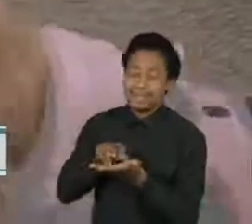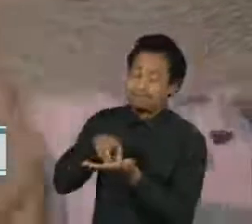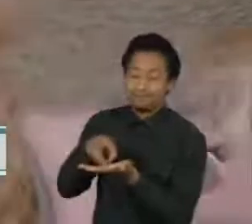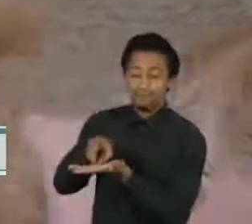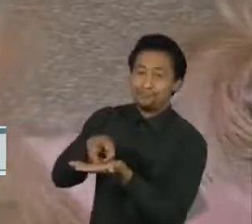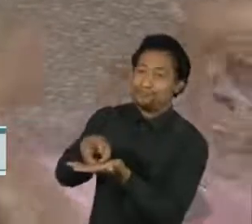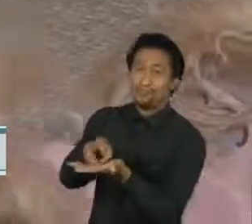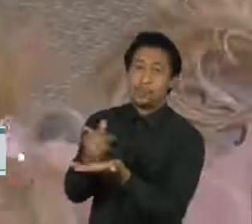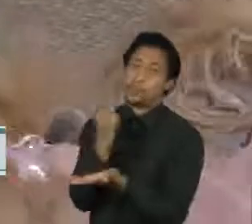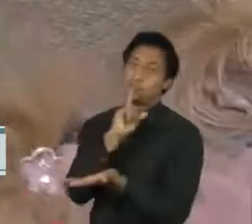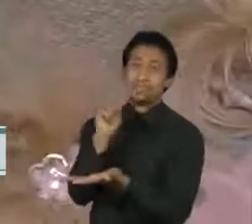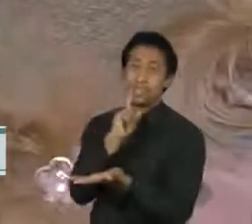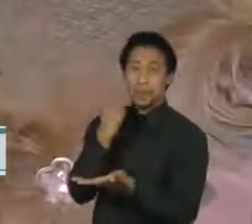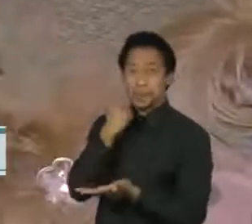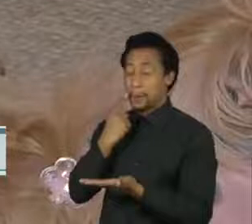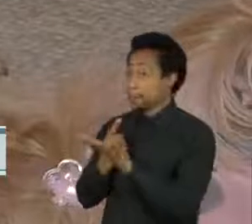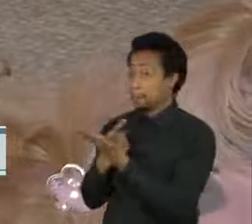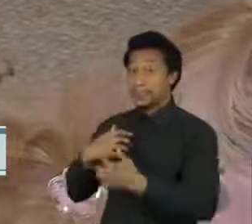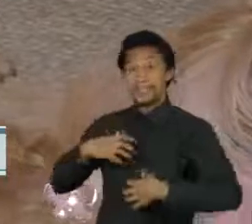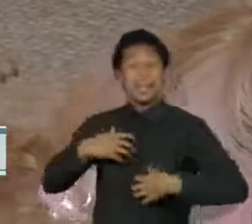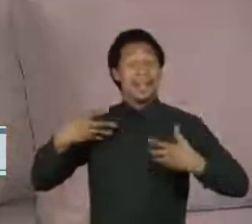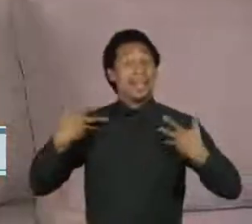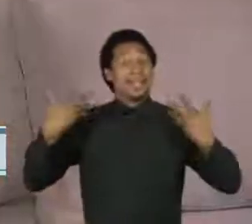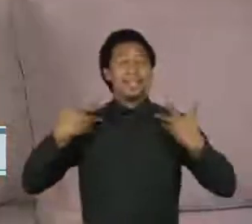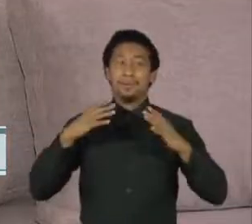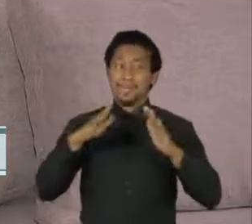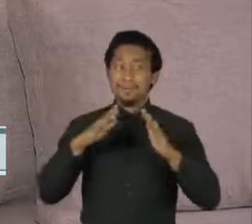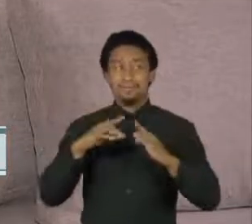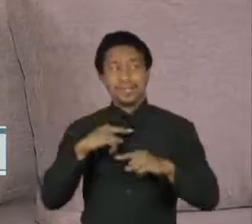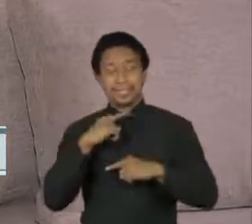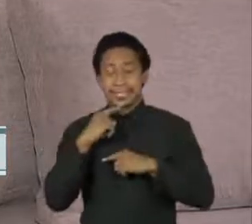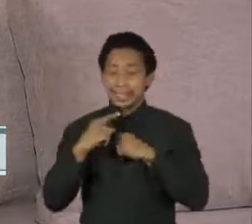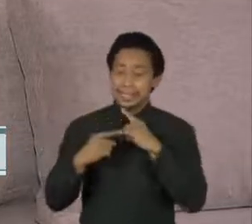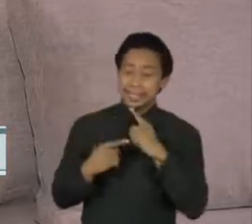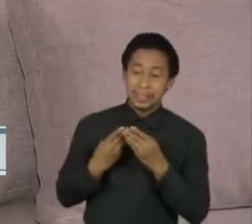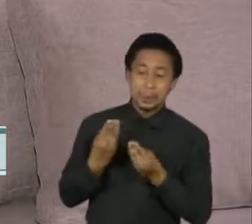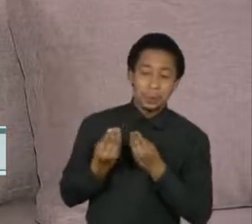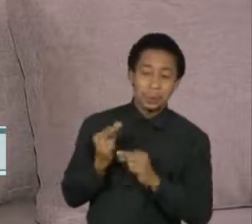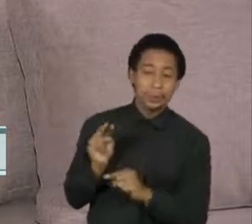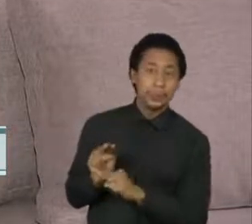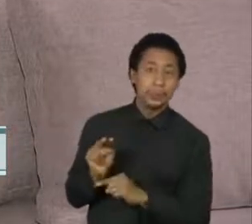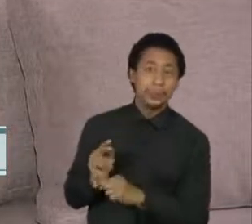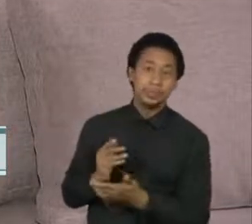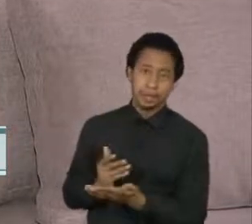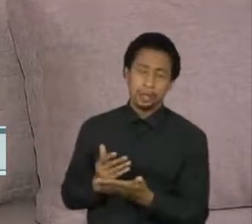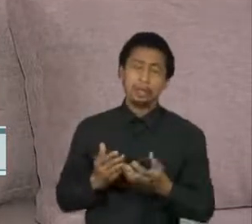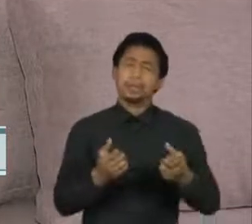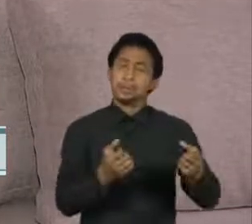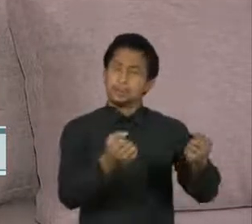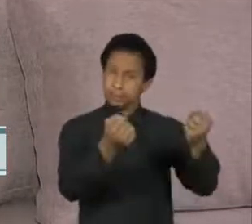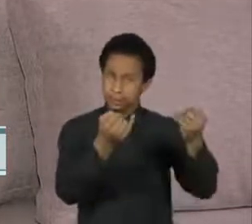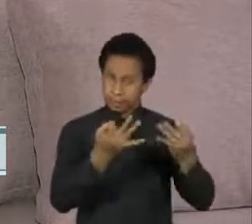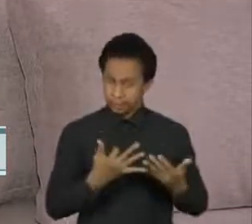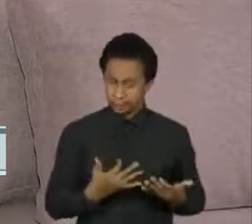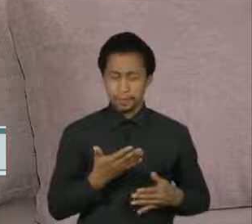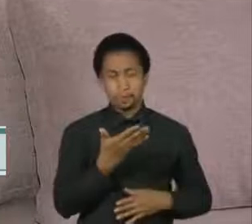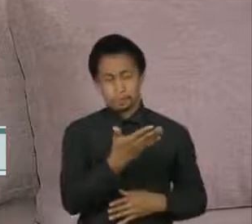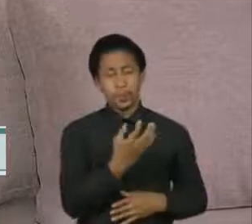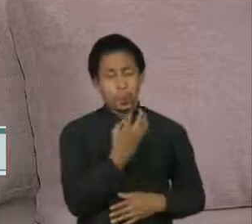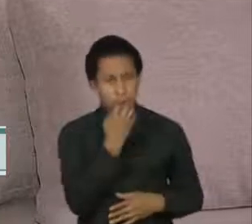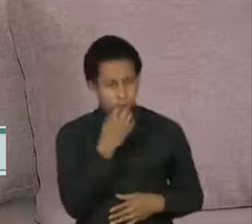muitas alegrias e também muitas dúvidas. Nos falaram que ela não precisava esvaziar a bexiga,